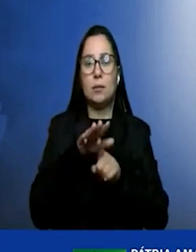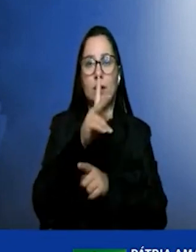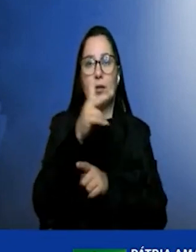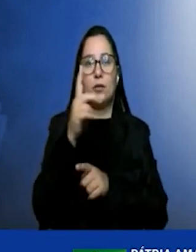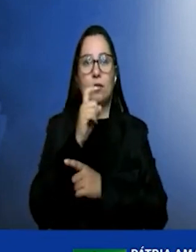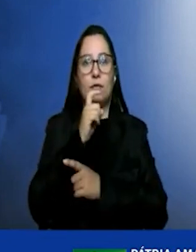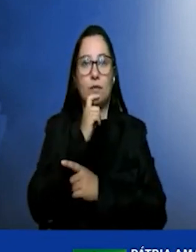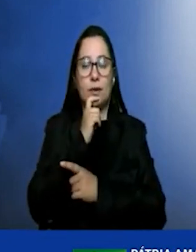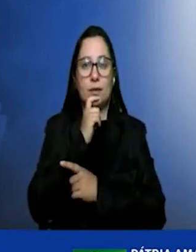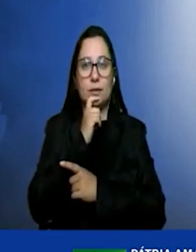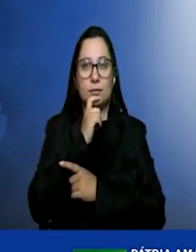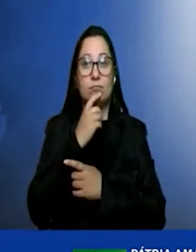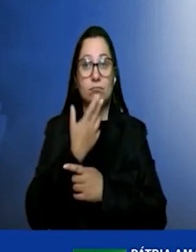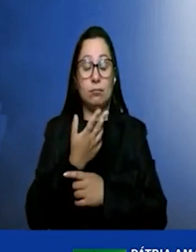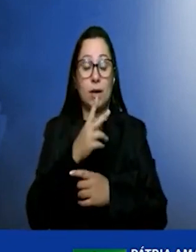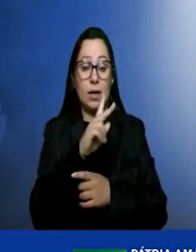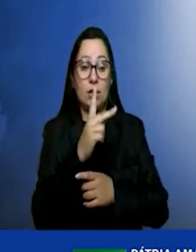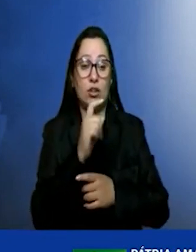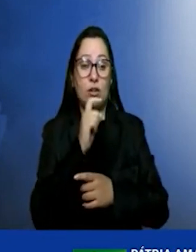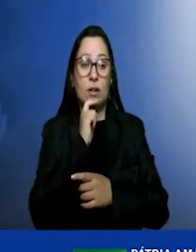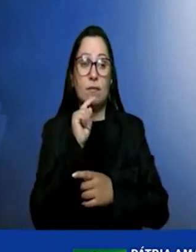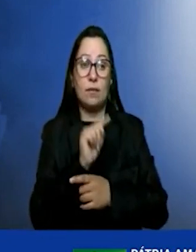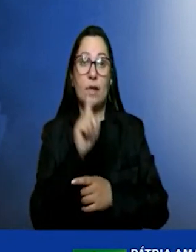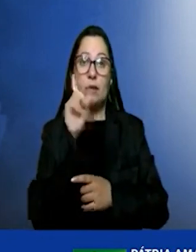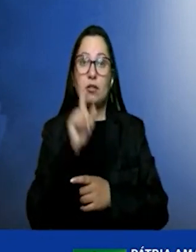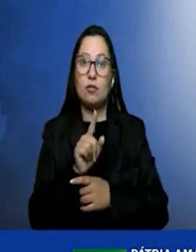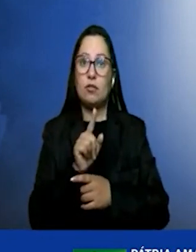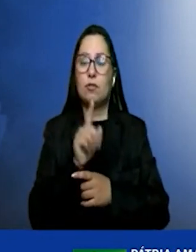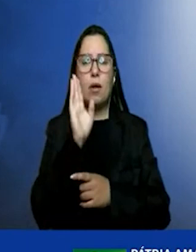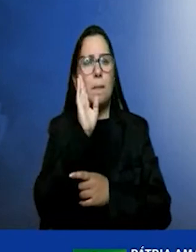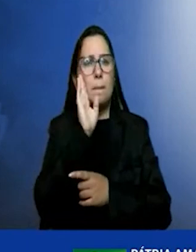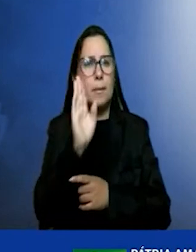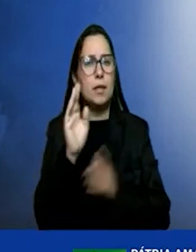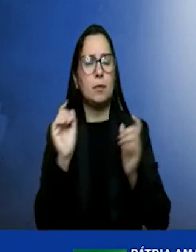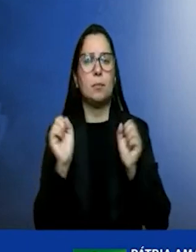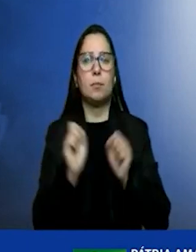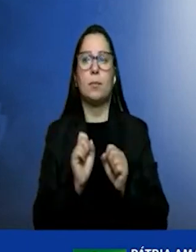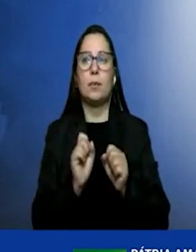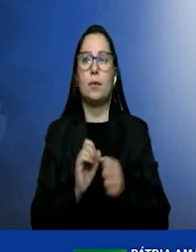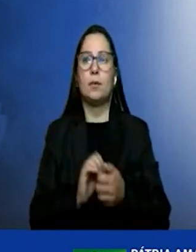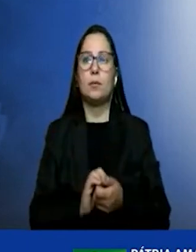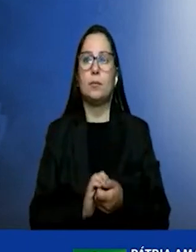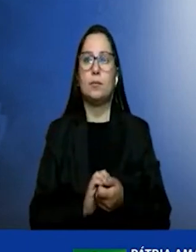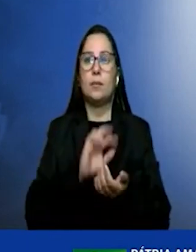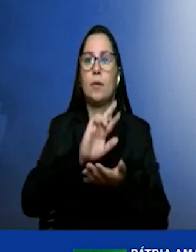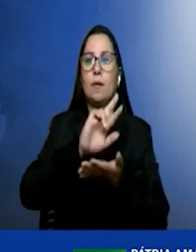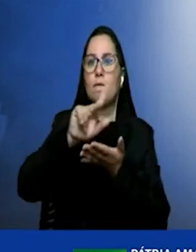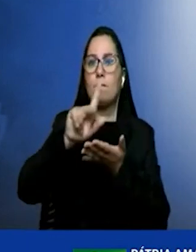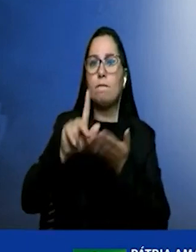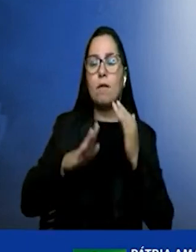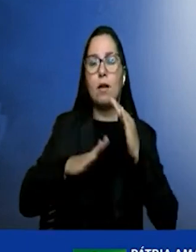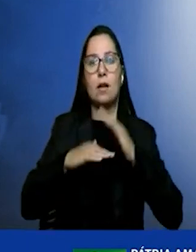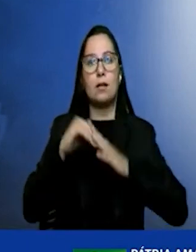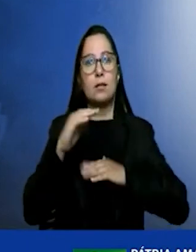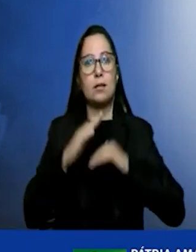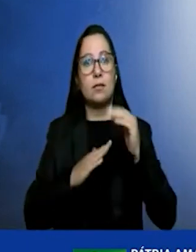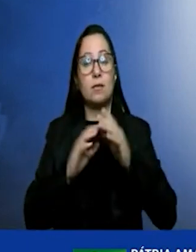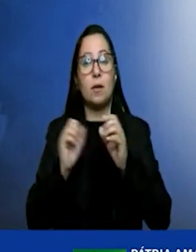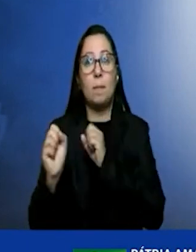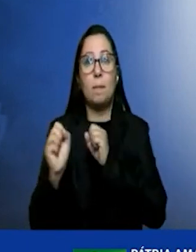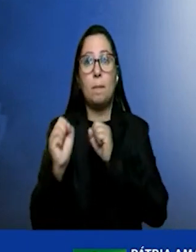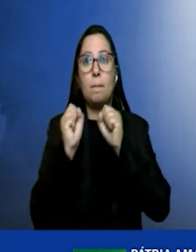o hidrogênio verde é o vetor para permitir que várias atividades possam ser